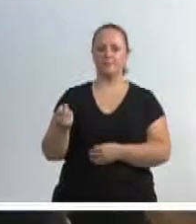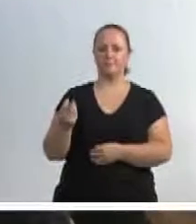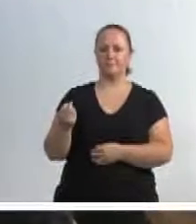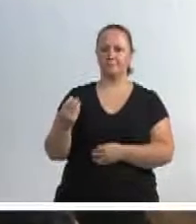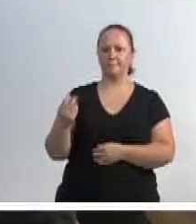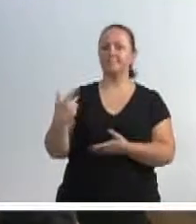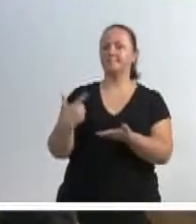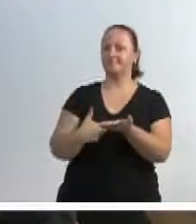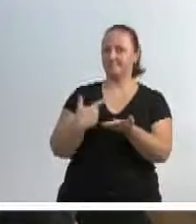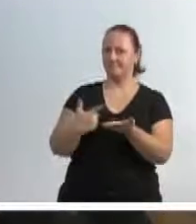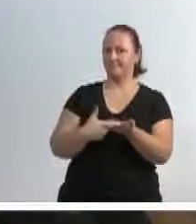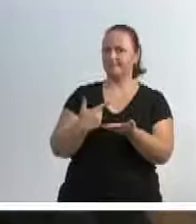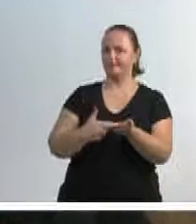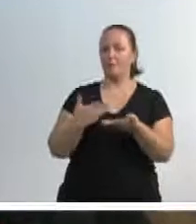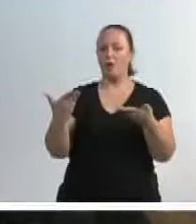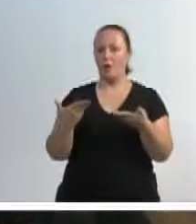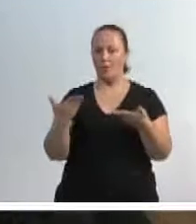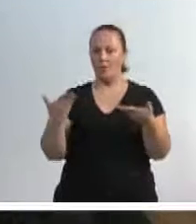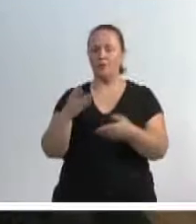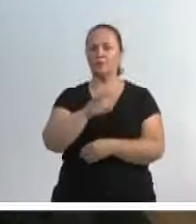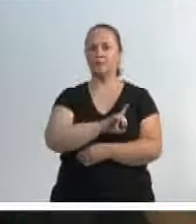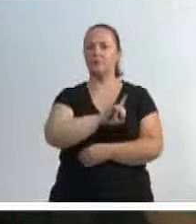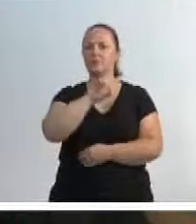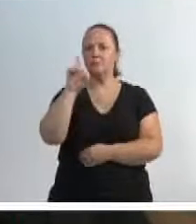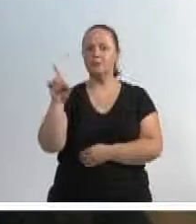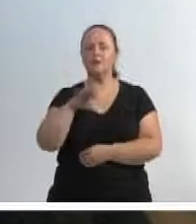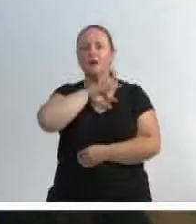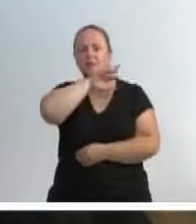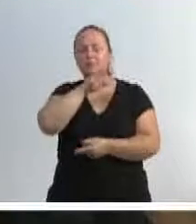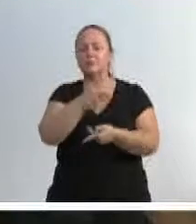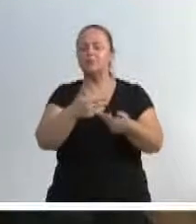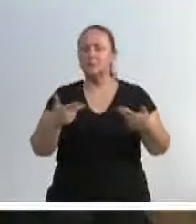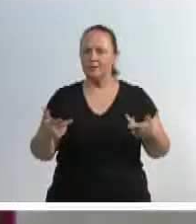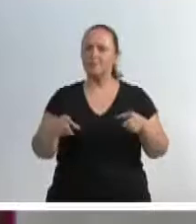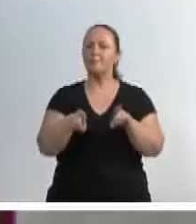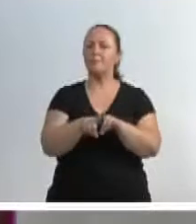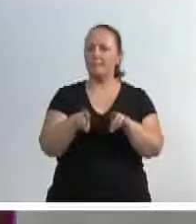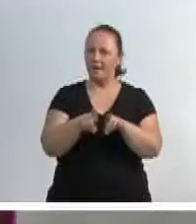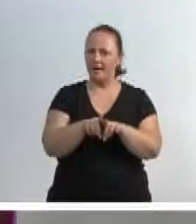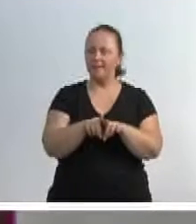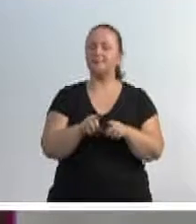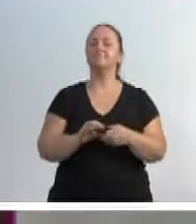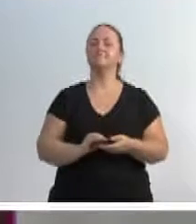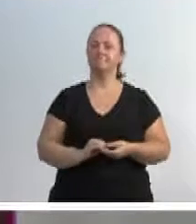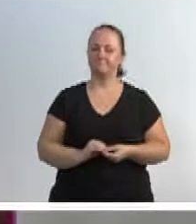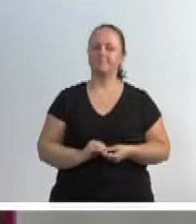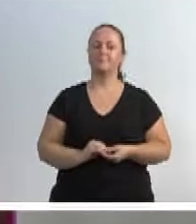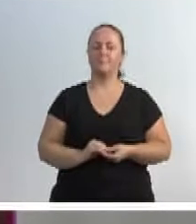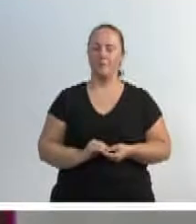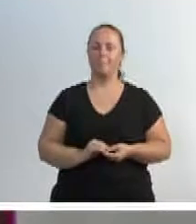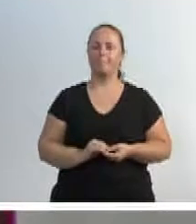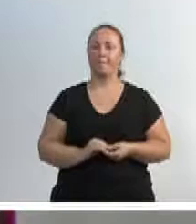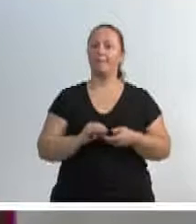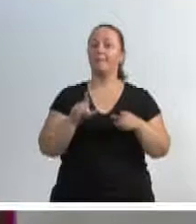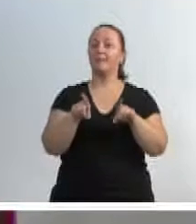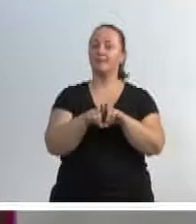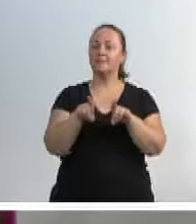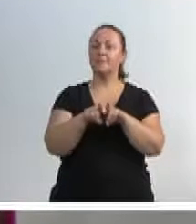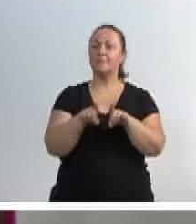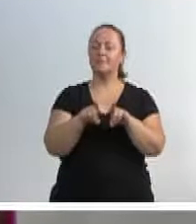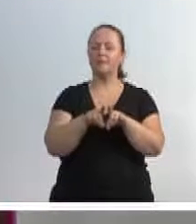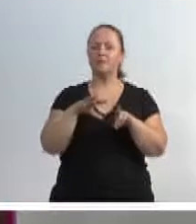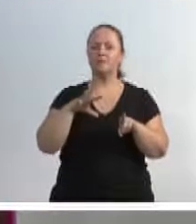comemoramos hoje o dia, também o dia dos animais, e também a todos aqueles